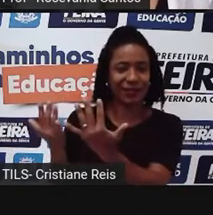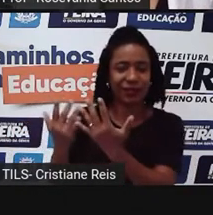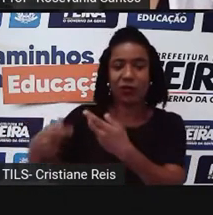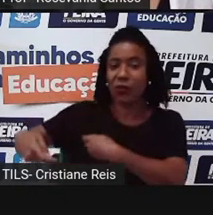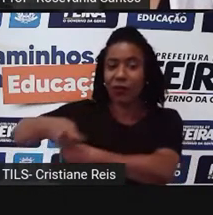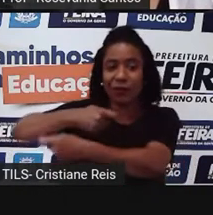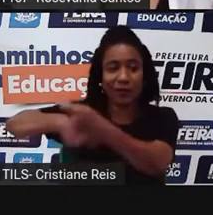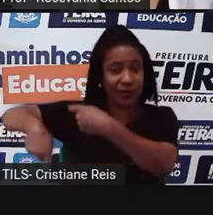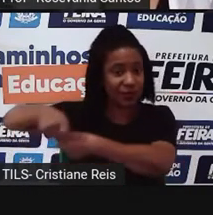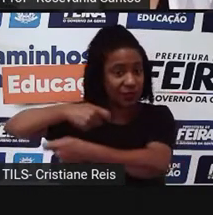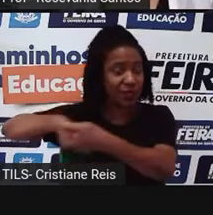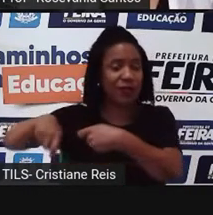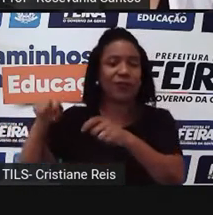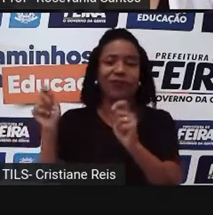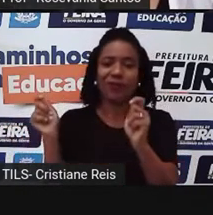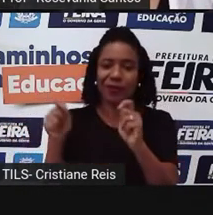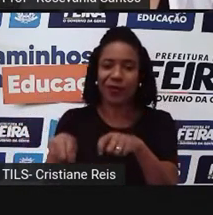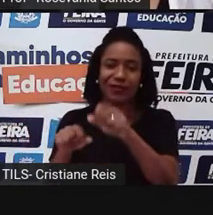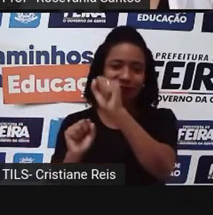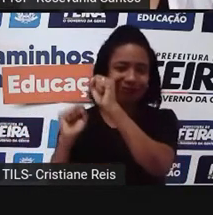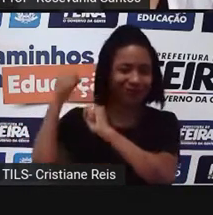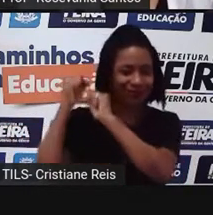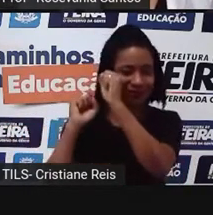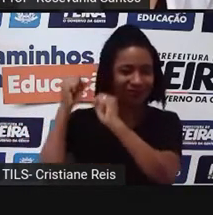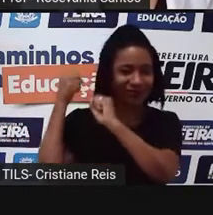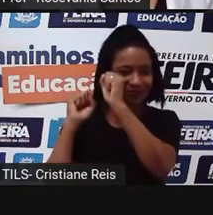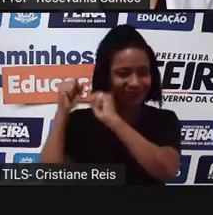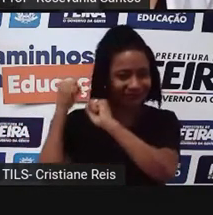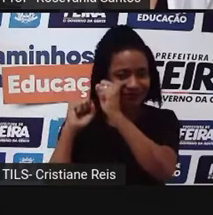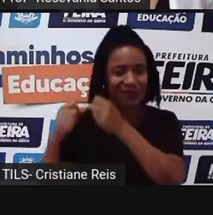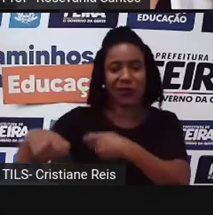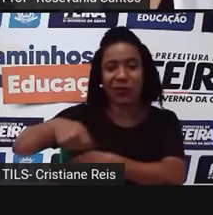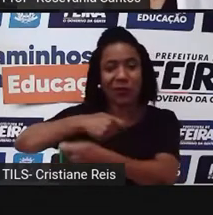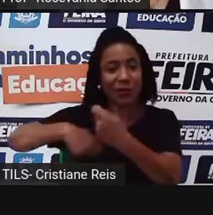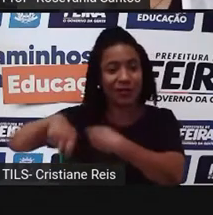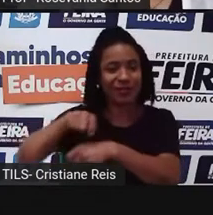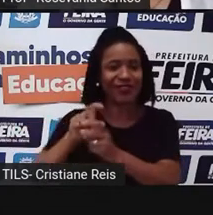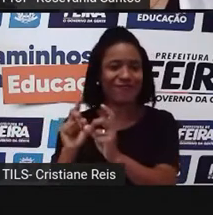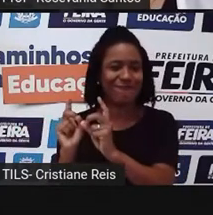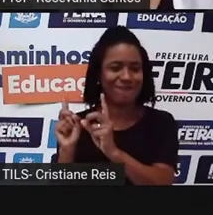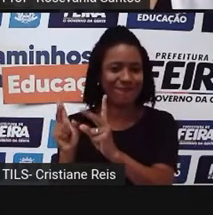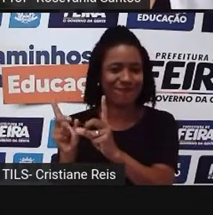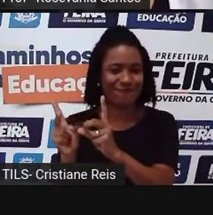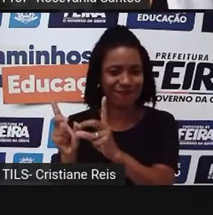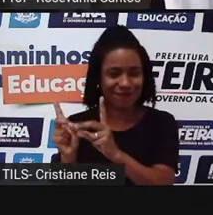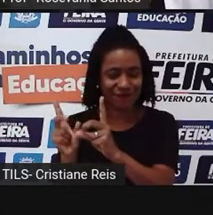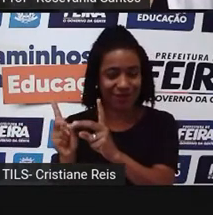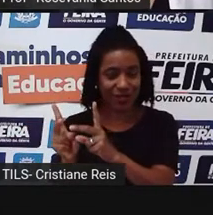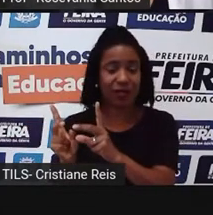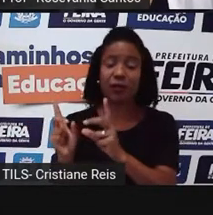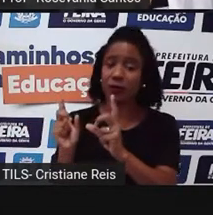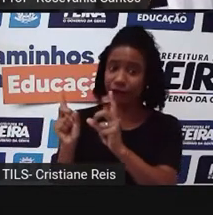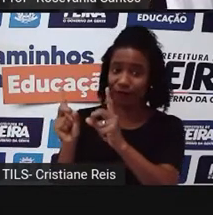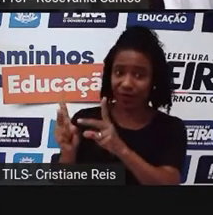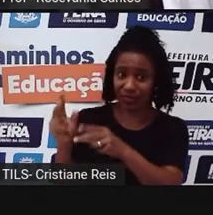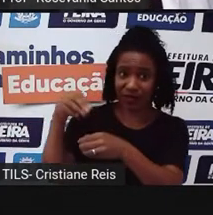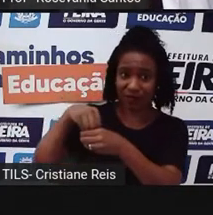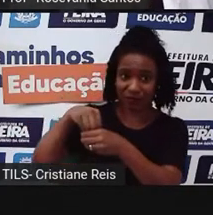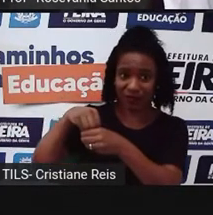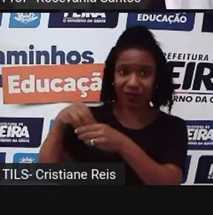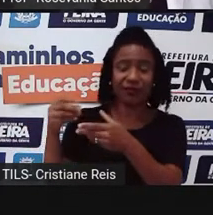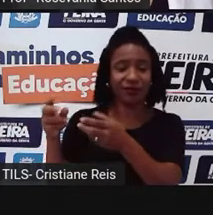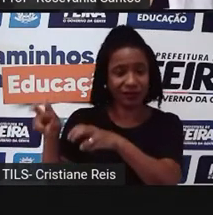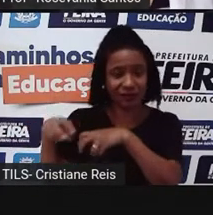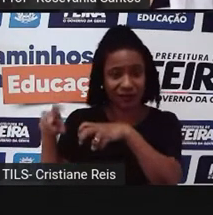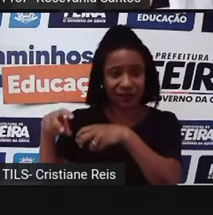máquinas. Aí, o próprio nome já está dizendo, né? Que voltada para o mercado. Seja ele interno ou externo. A maioria das vezes é o mercado